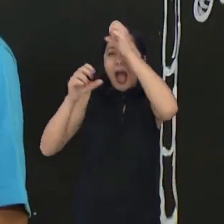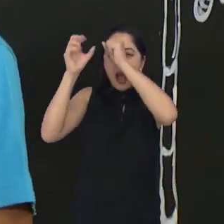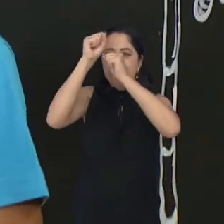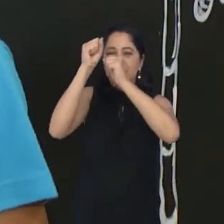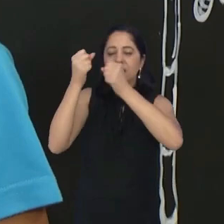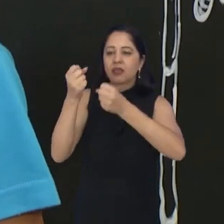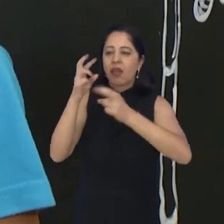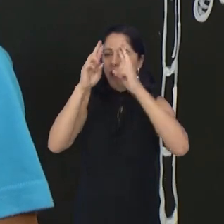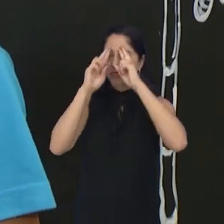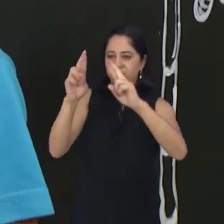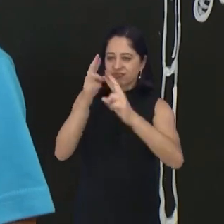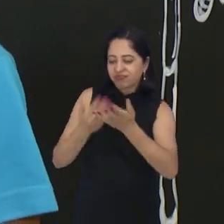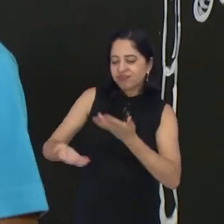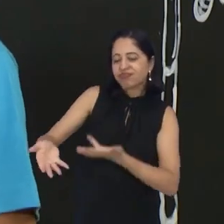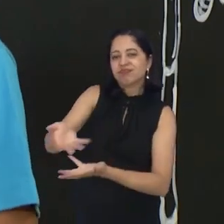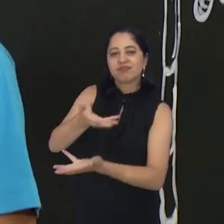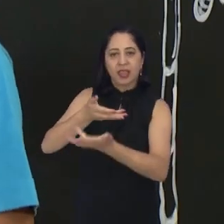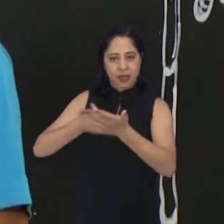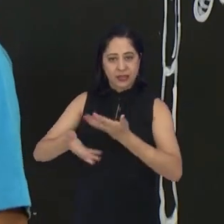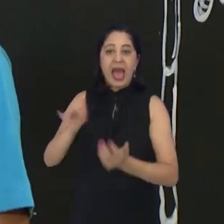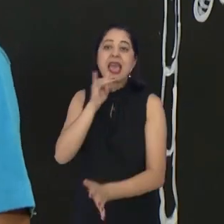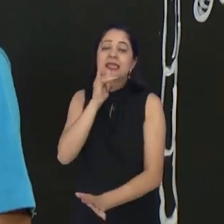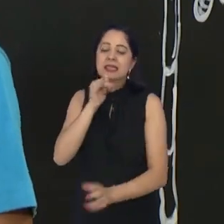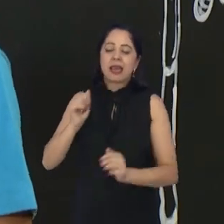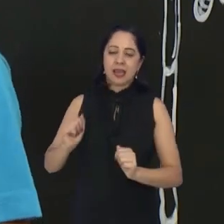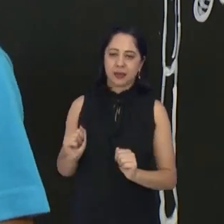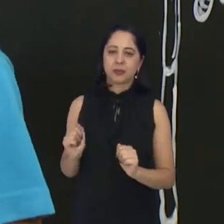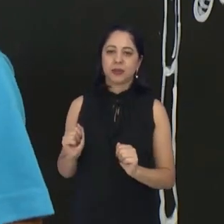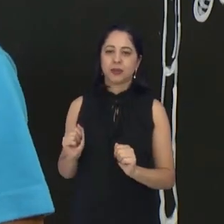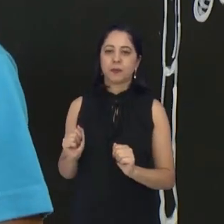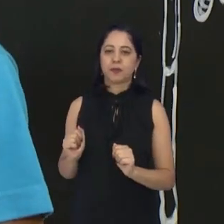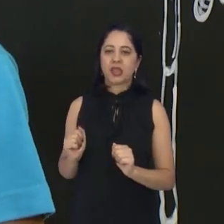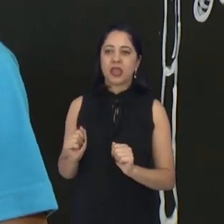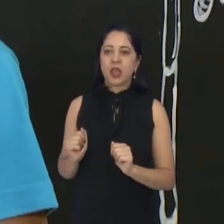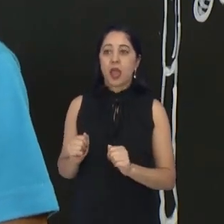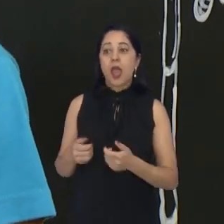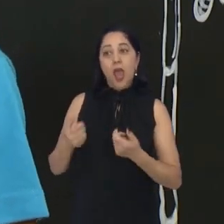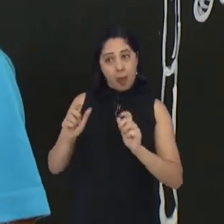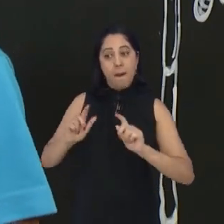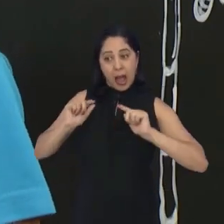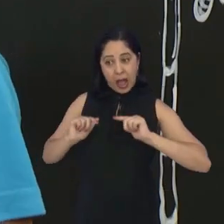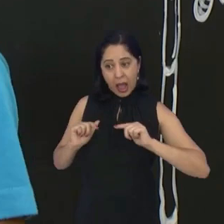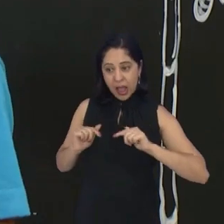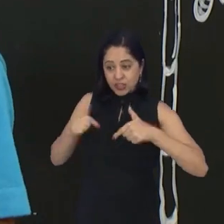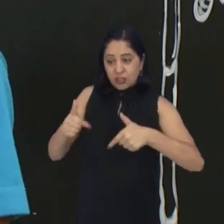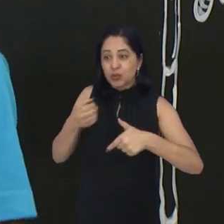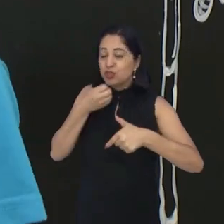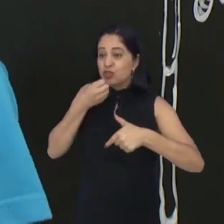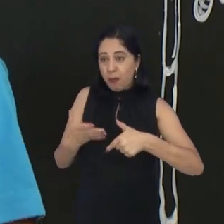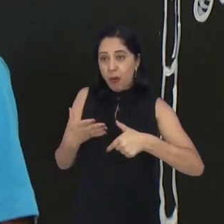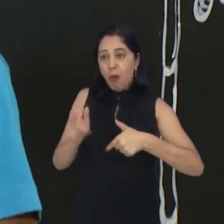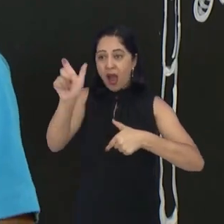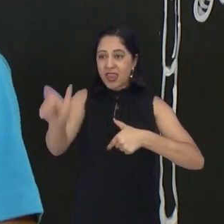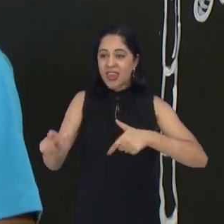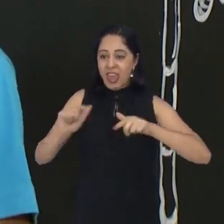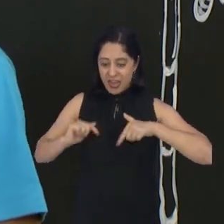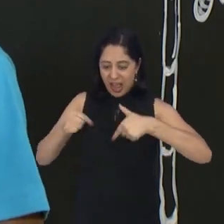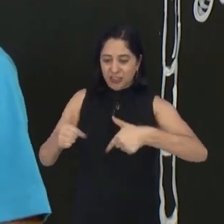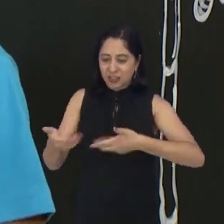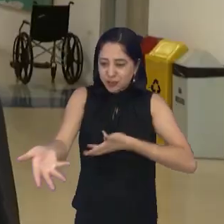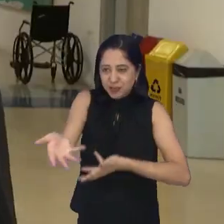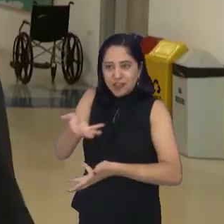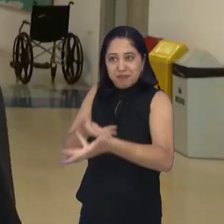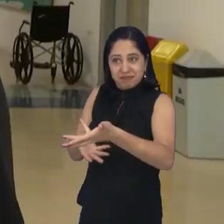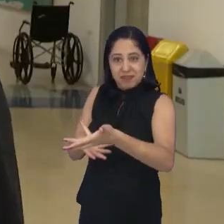outro, como, por exemplo, faça para o outro o que você queira para